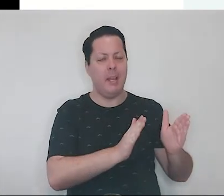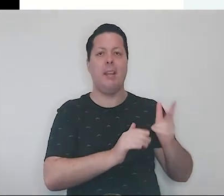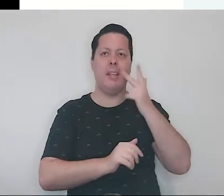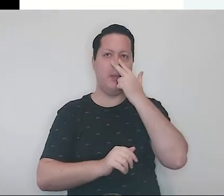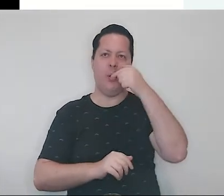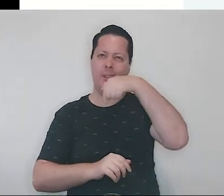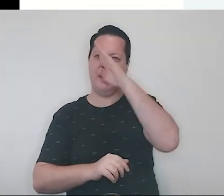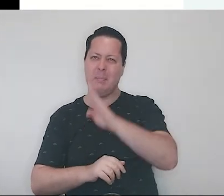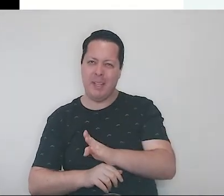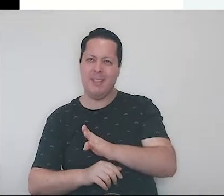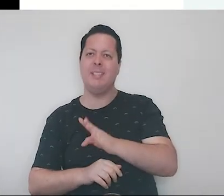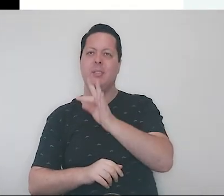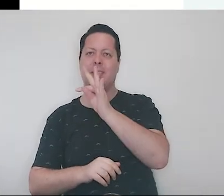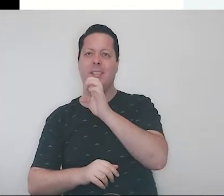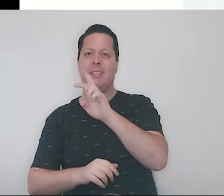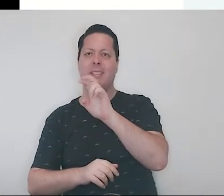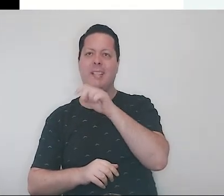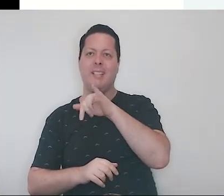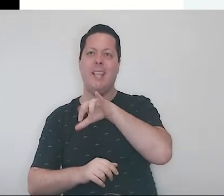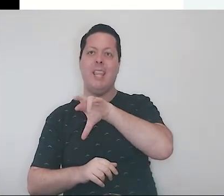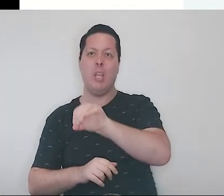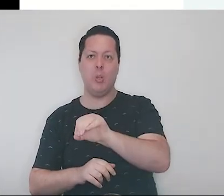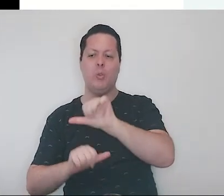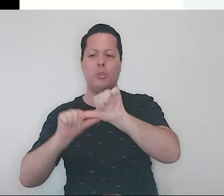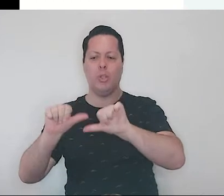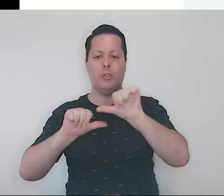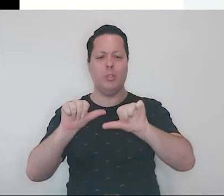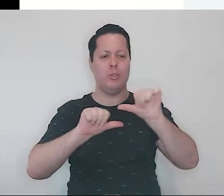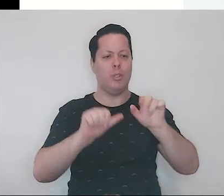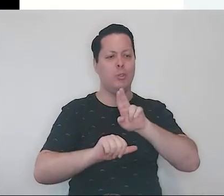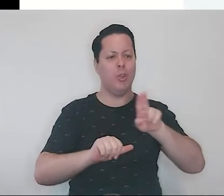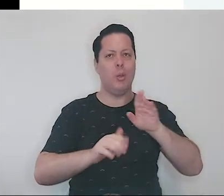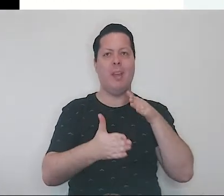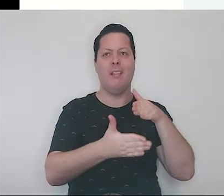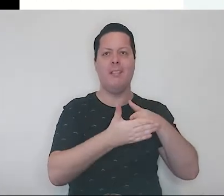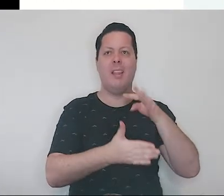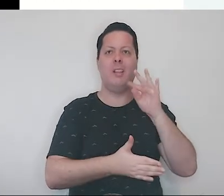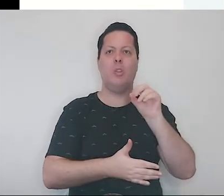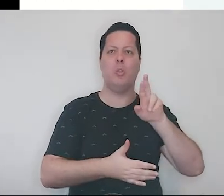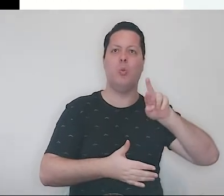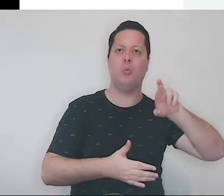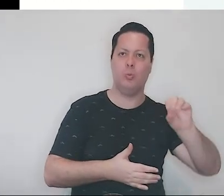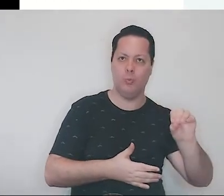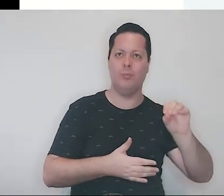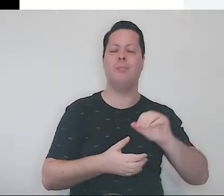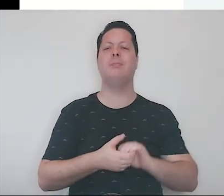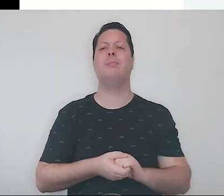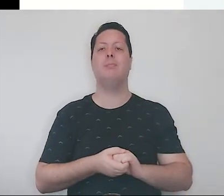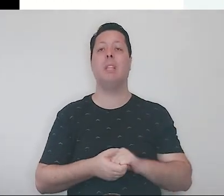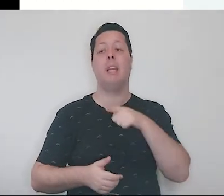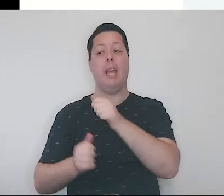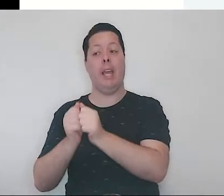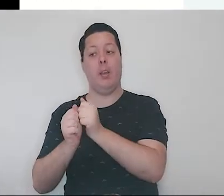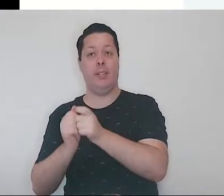vacas, touros, bois, e assim por diante. Então, o arroz, enquanto verde,